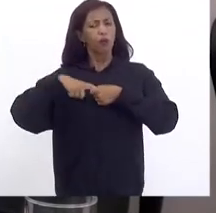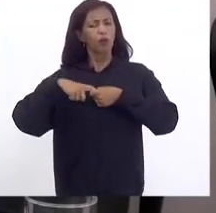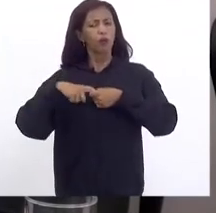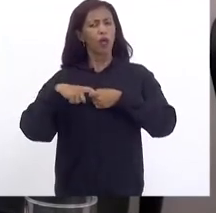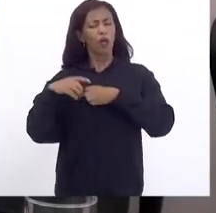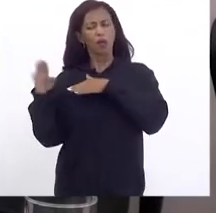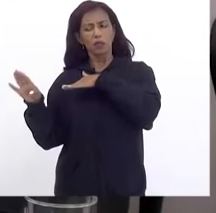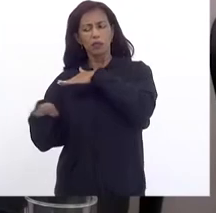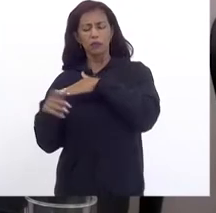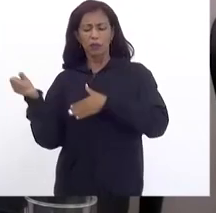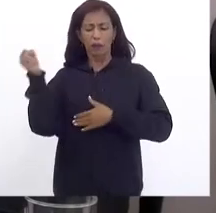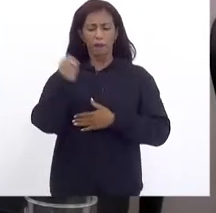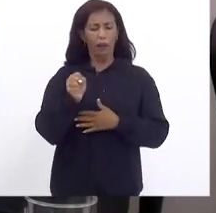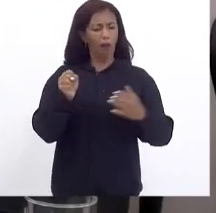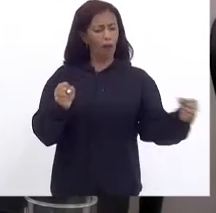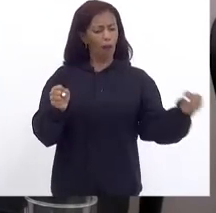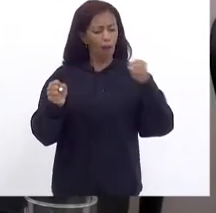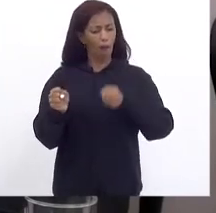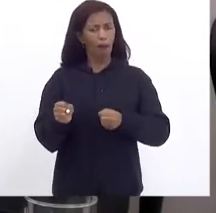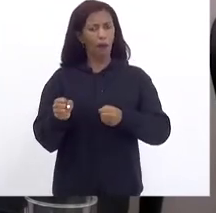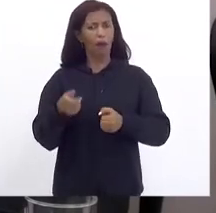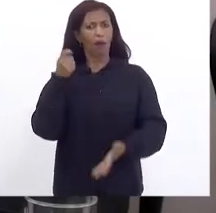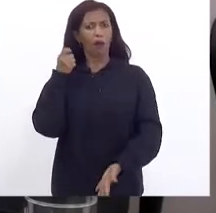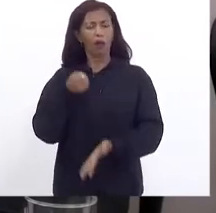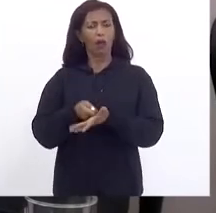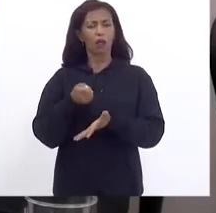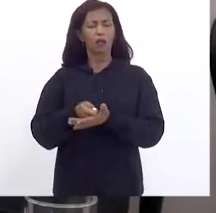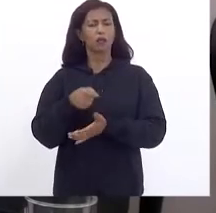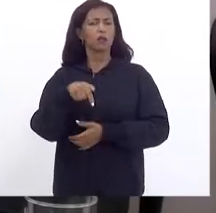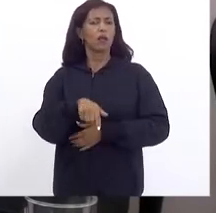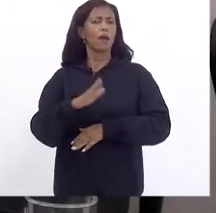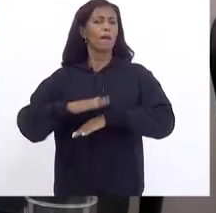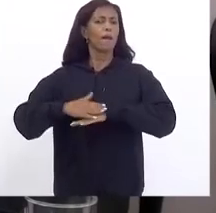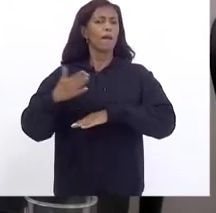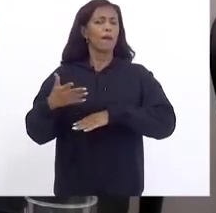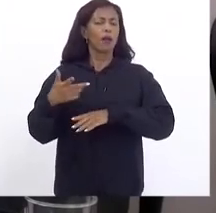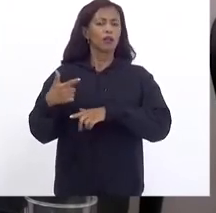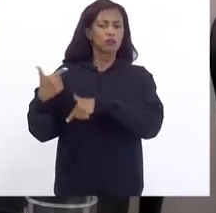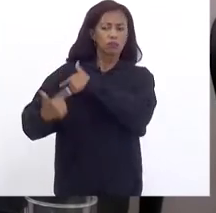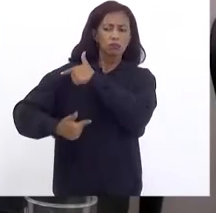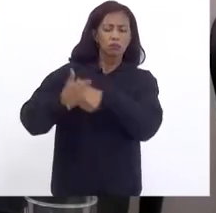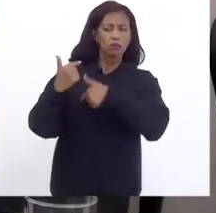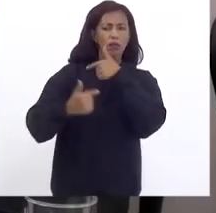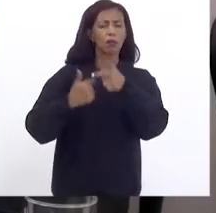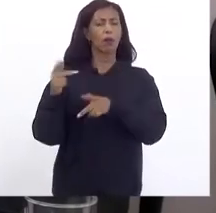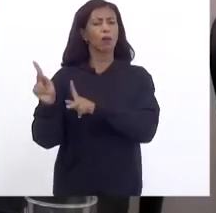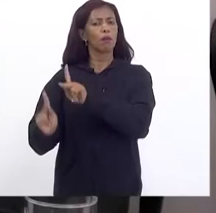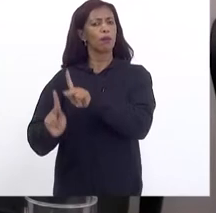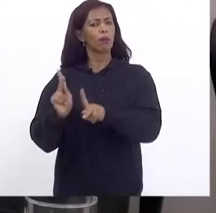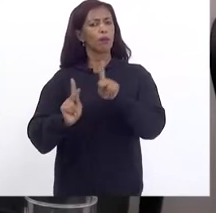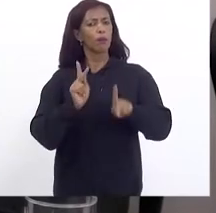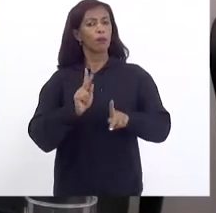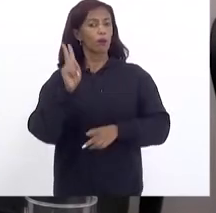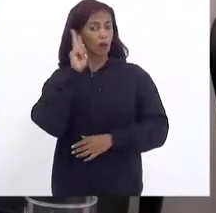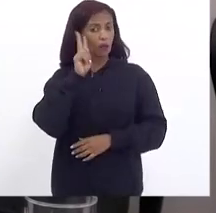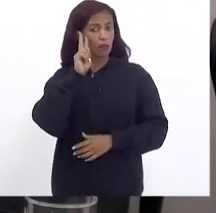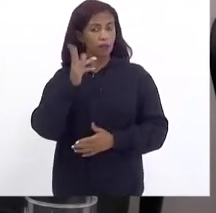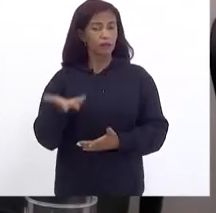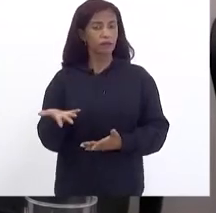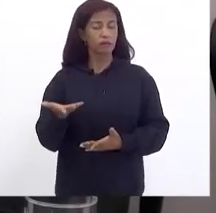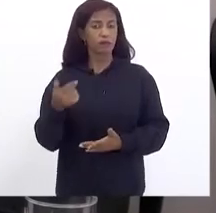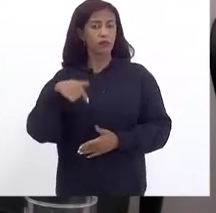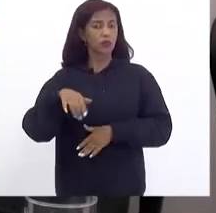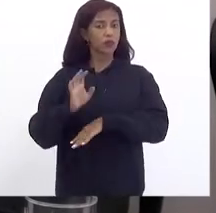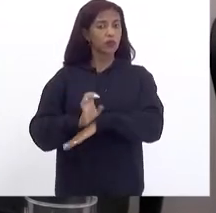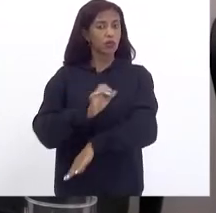empresas Garantindo assim Um maior Uma maior Empregabilidade Da população Lembrando De